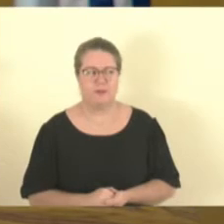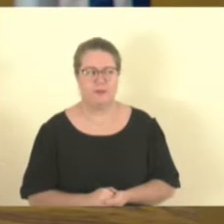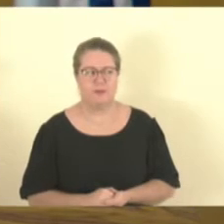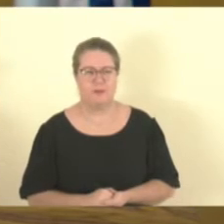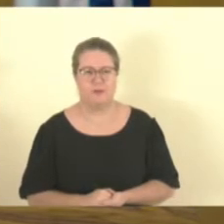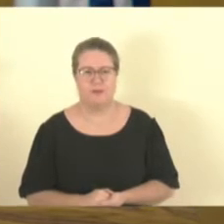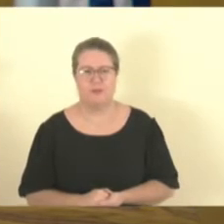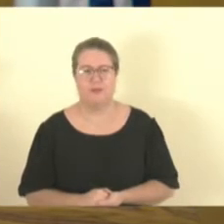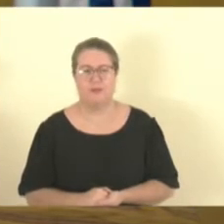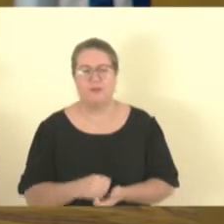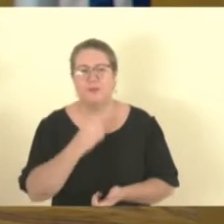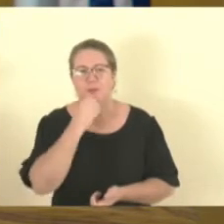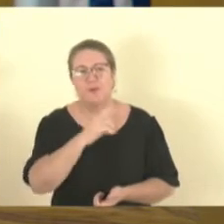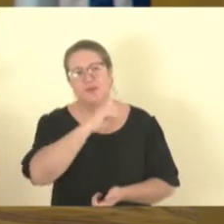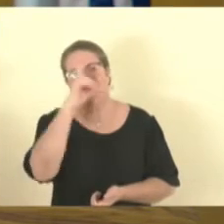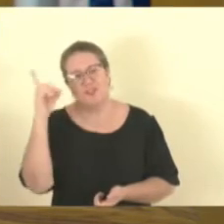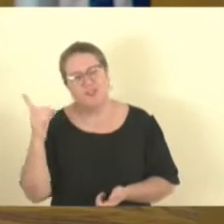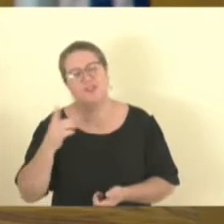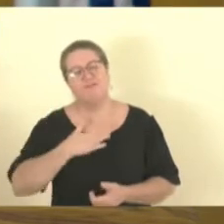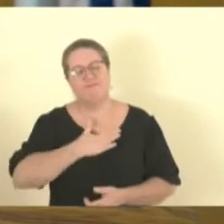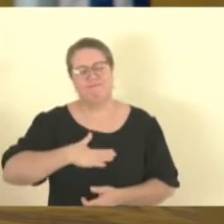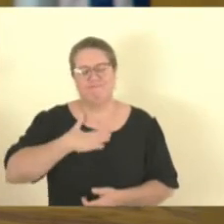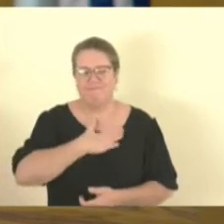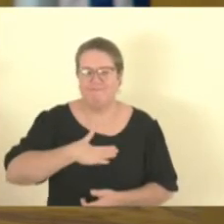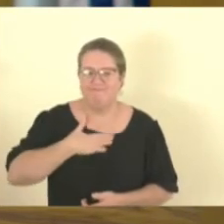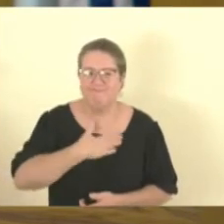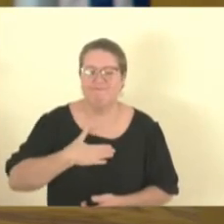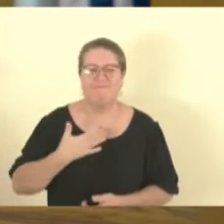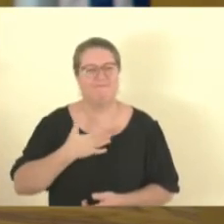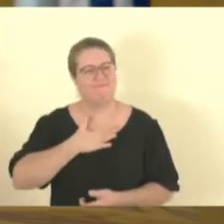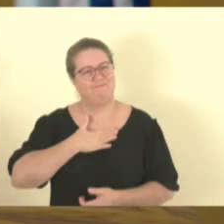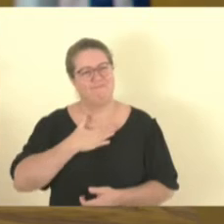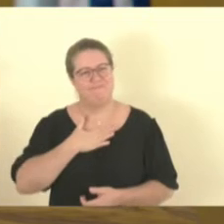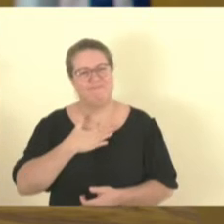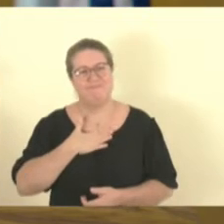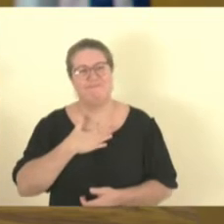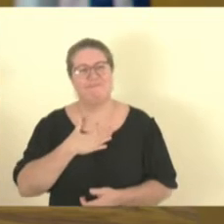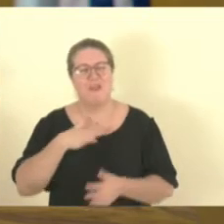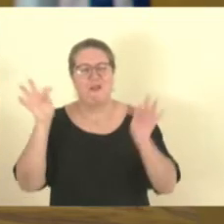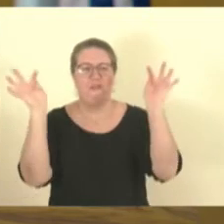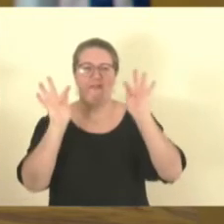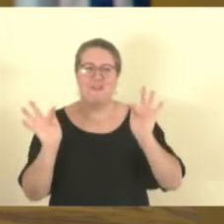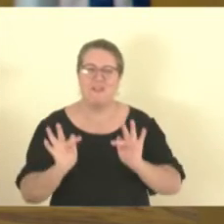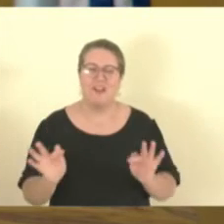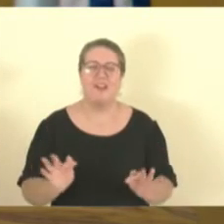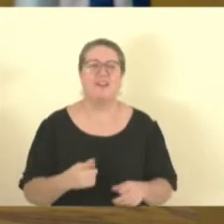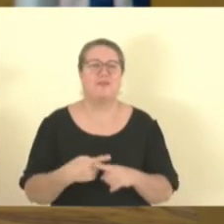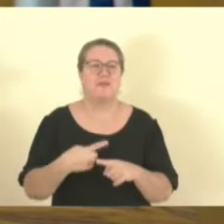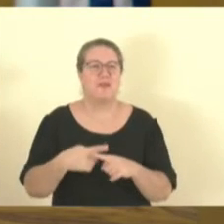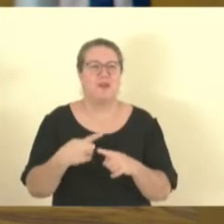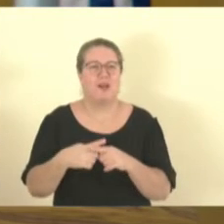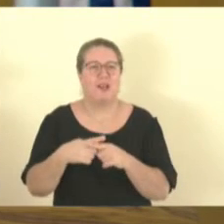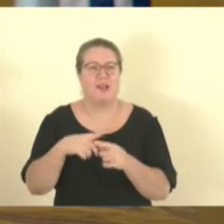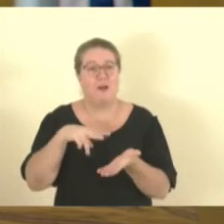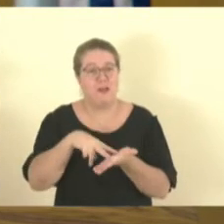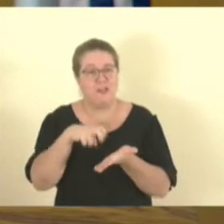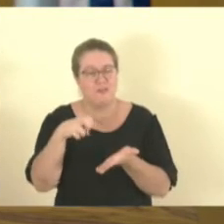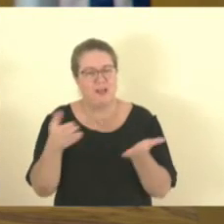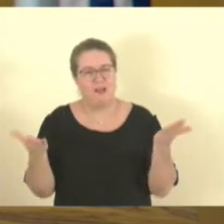Bom dia, um prazer é meu. Estamos tão felizes por podermos, nesta manhã,